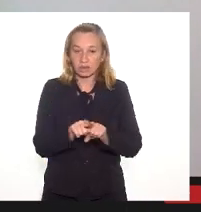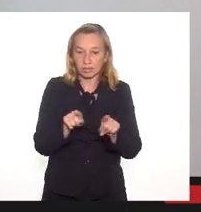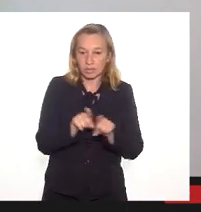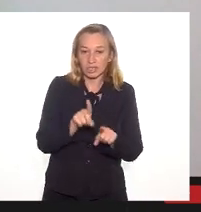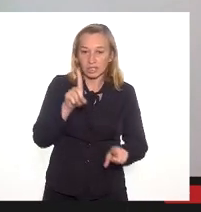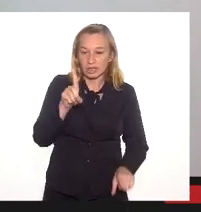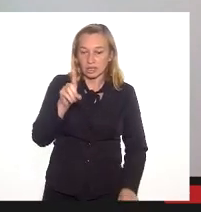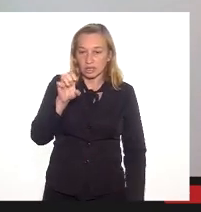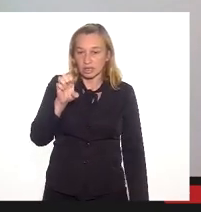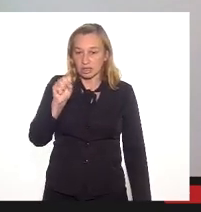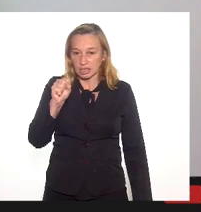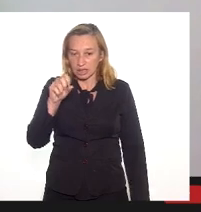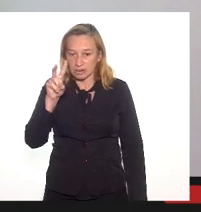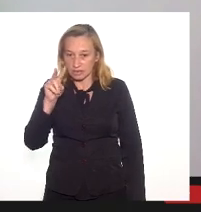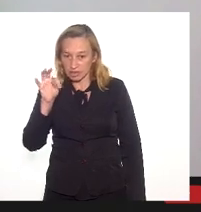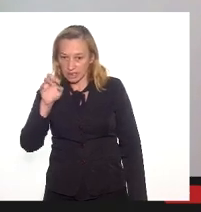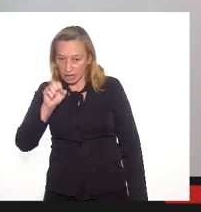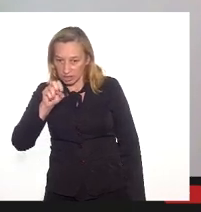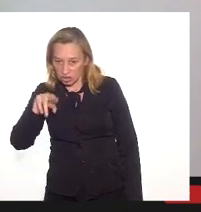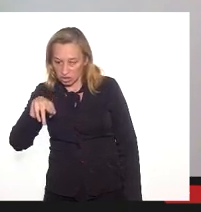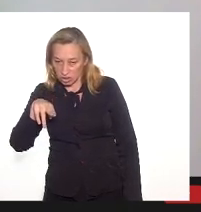CEARG, ok?